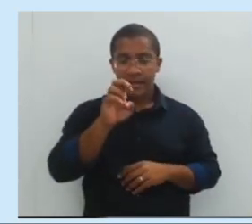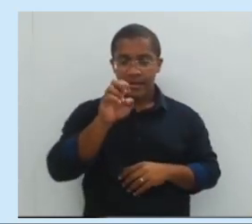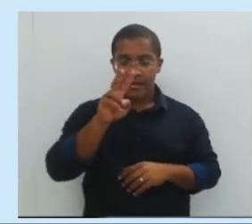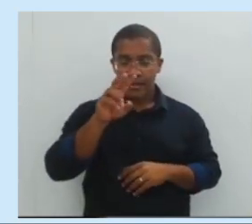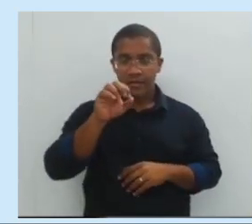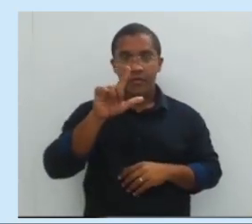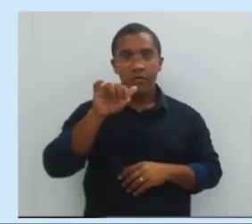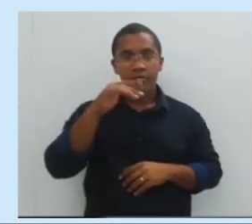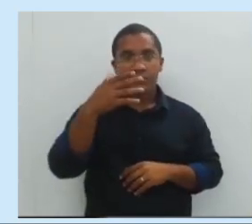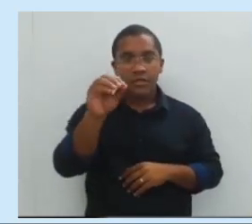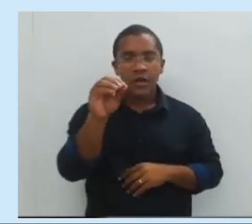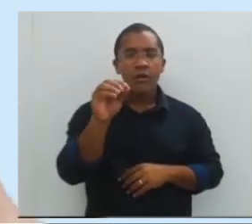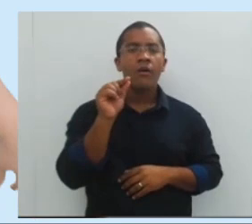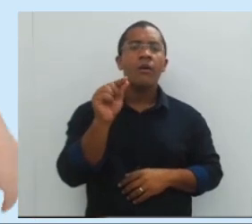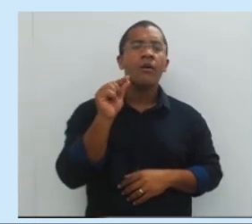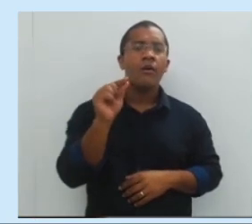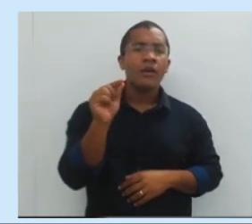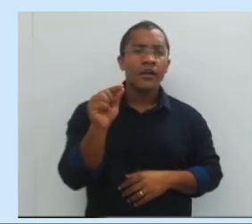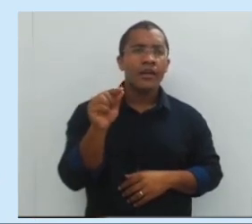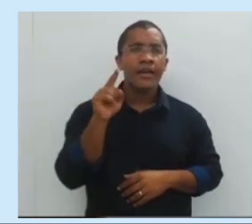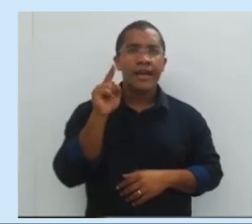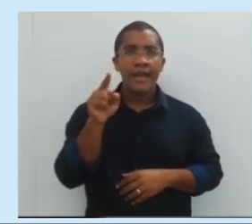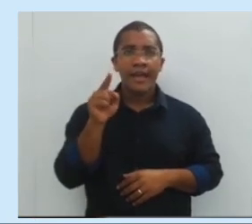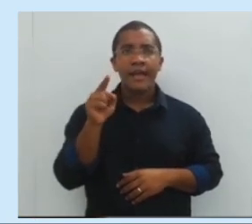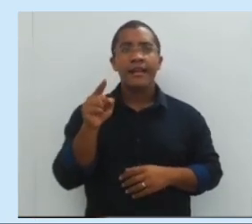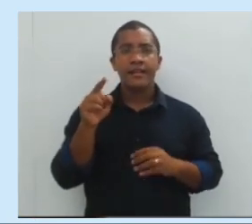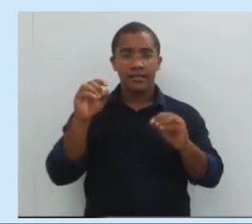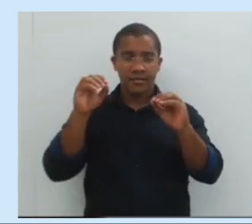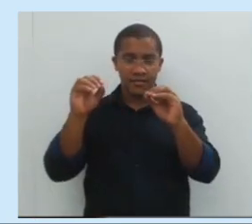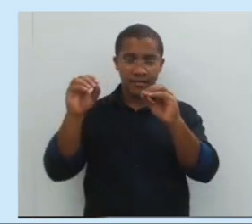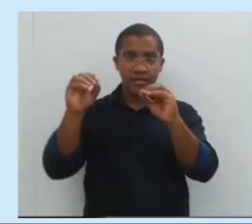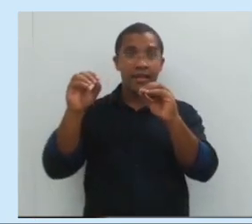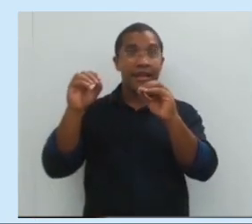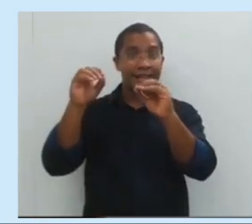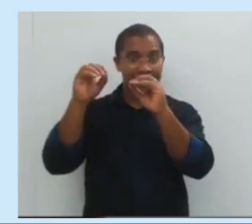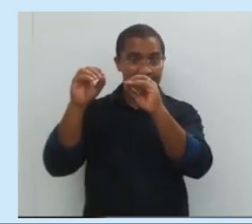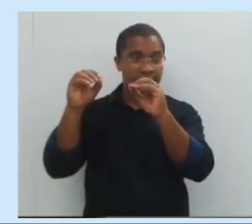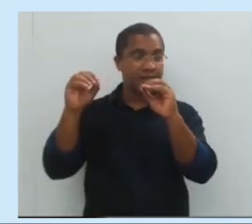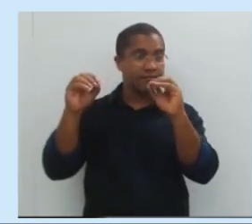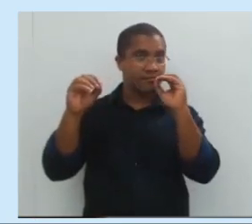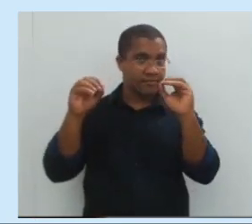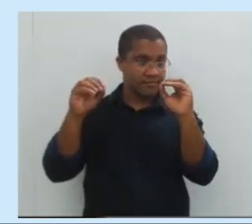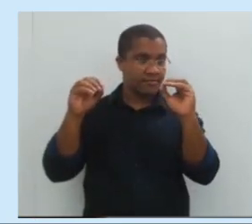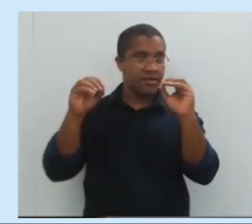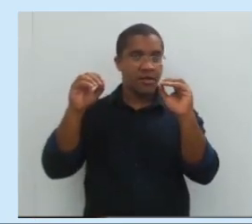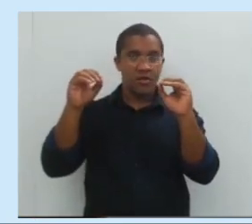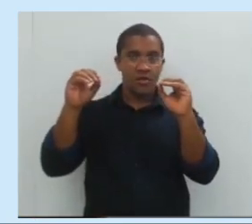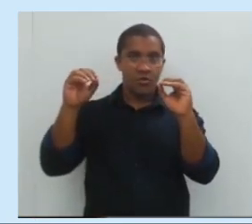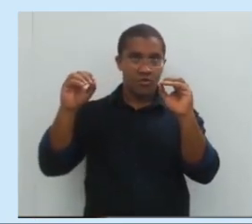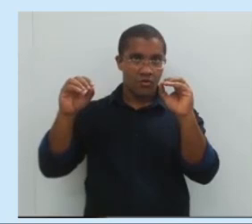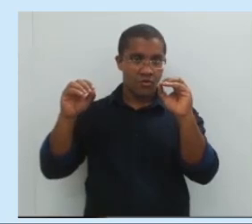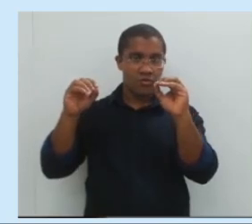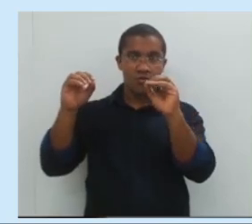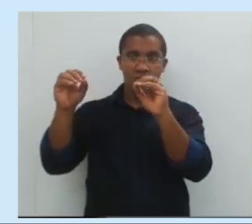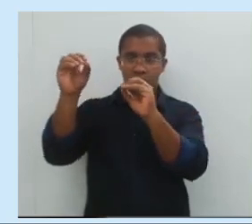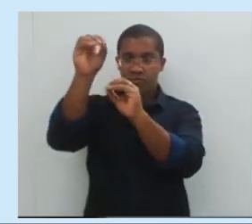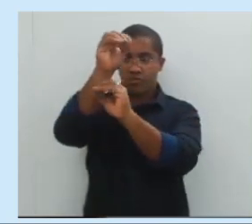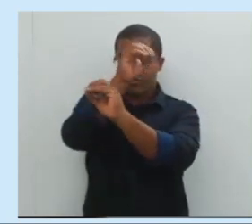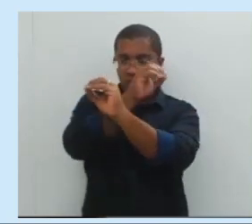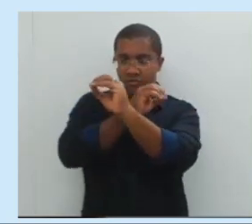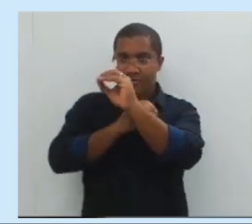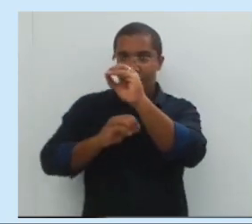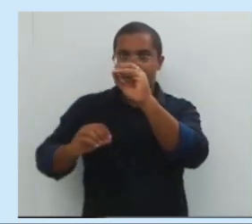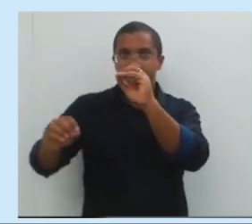E revolução é quando ela faz a órbita elíptica oval